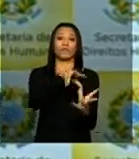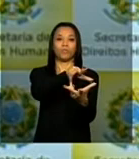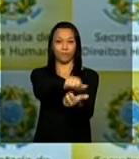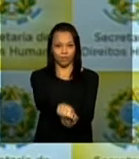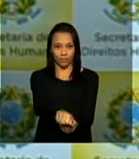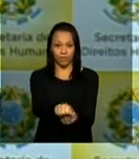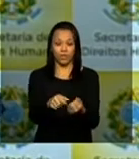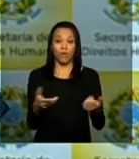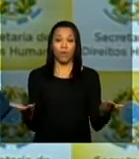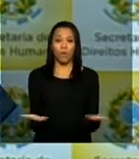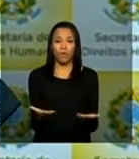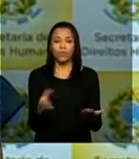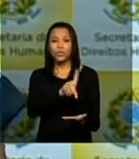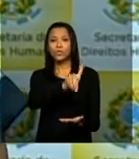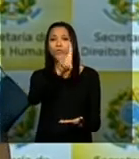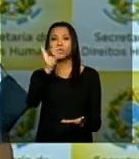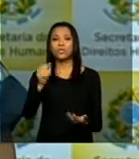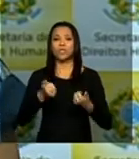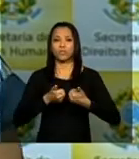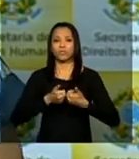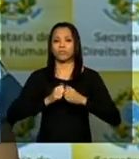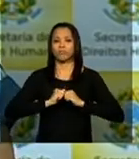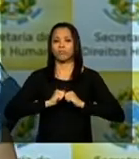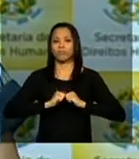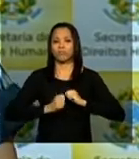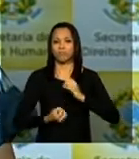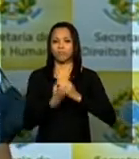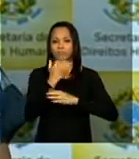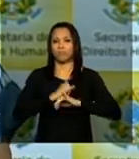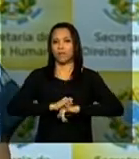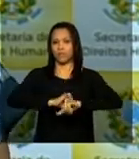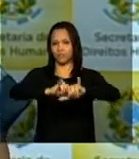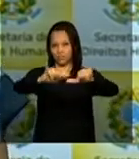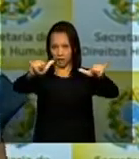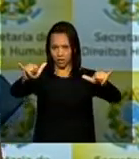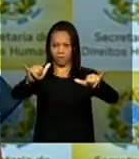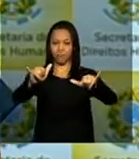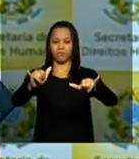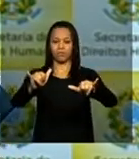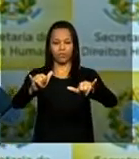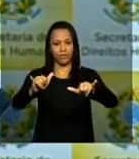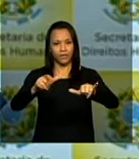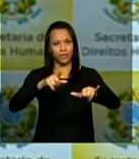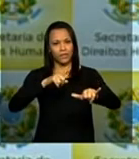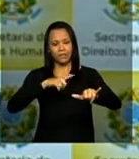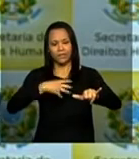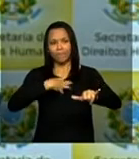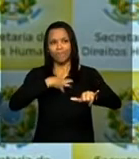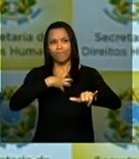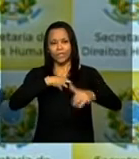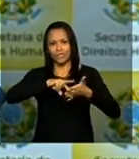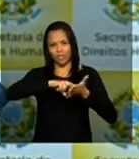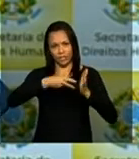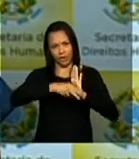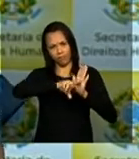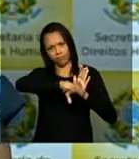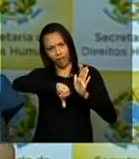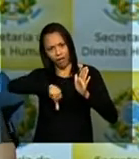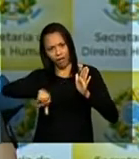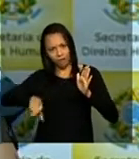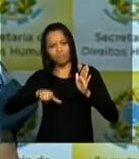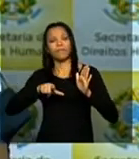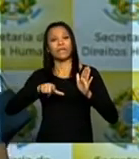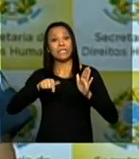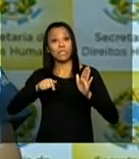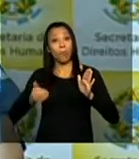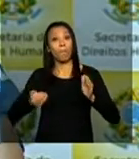momento do lançamento é cercado na minha opinião de vários significados é mais um passo